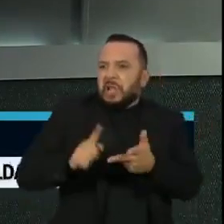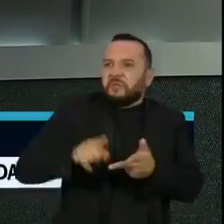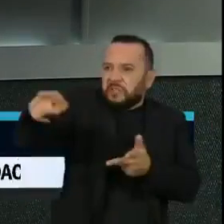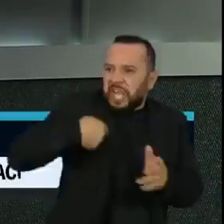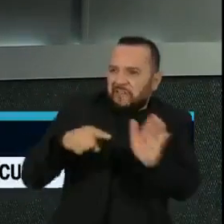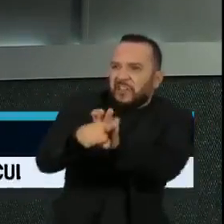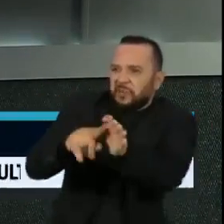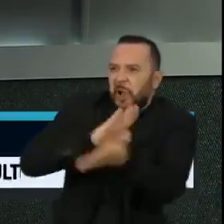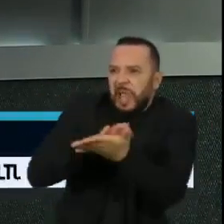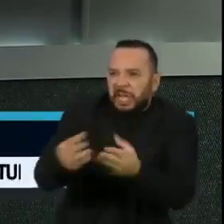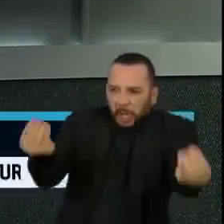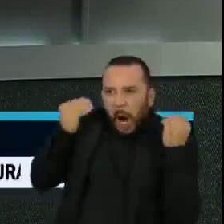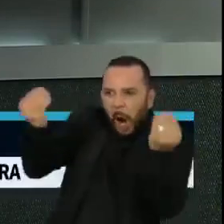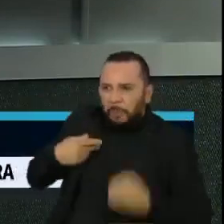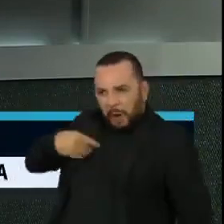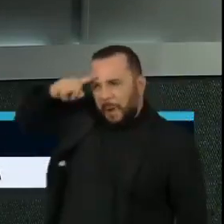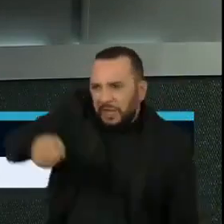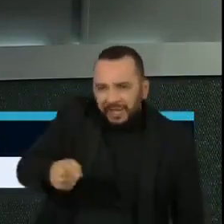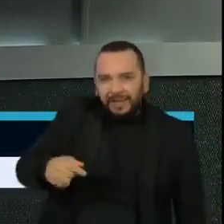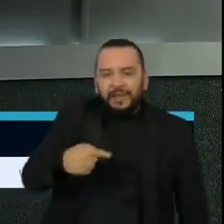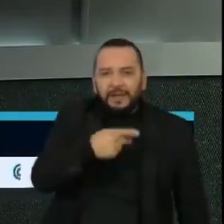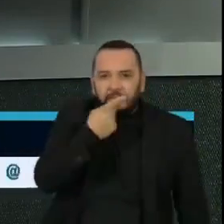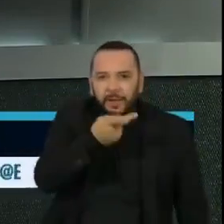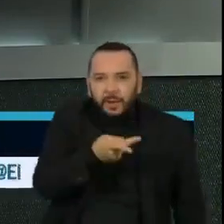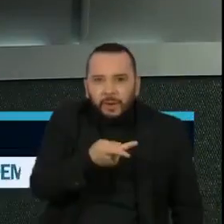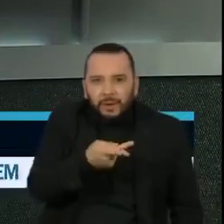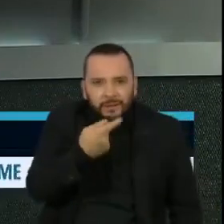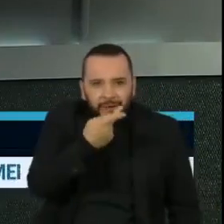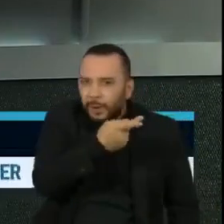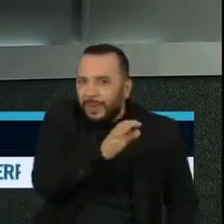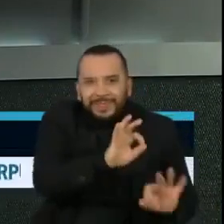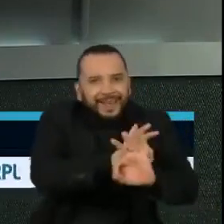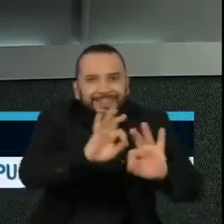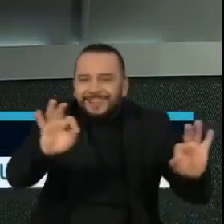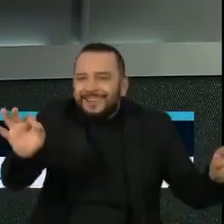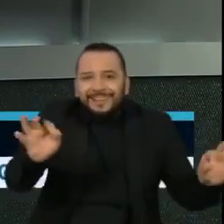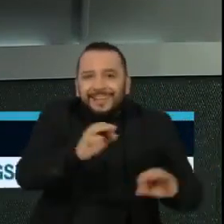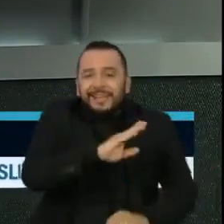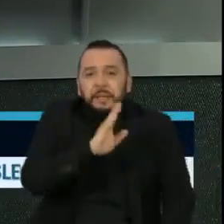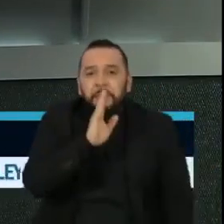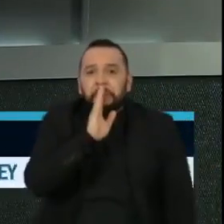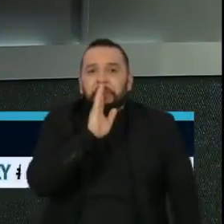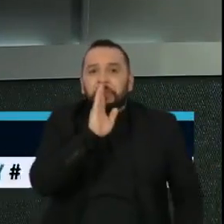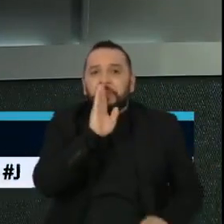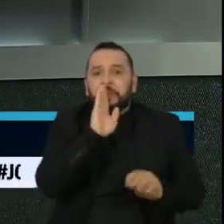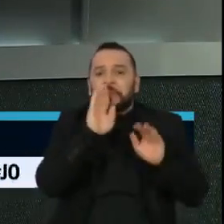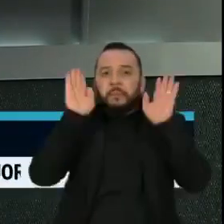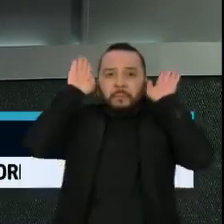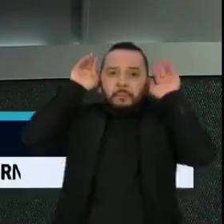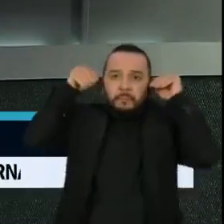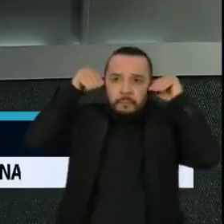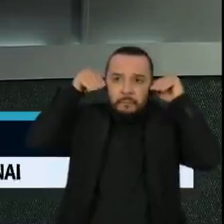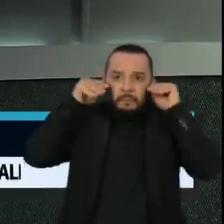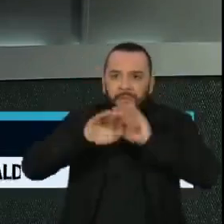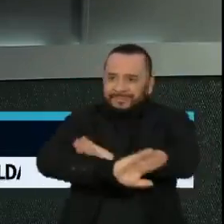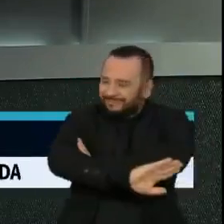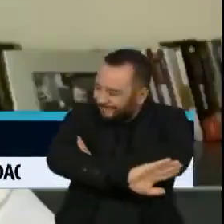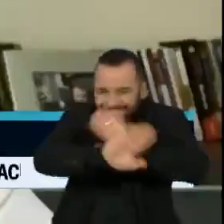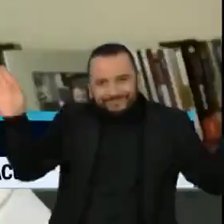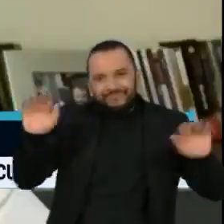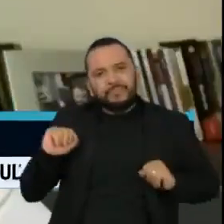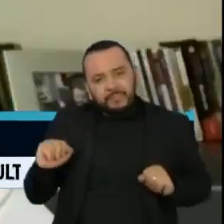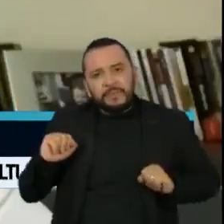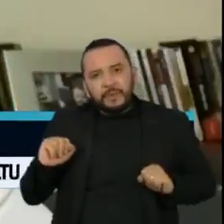pessoas que se põem a ele ou tentam imputar alguma coisa dele. que houve realmente foi o seguinte, houve